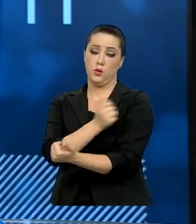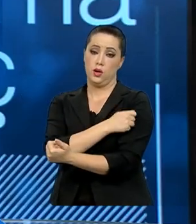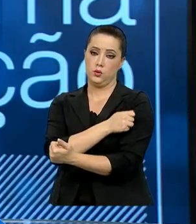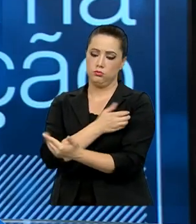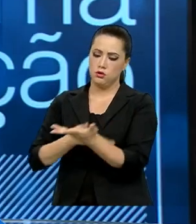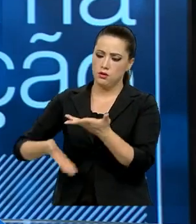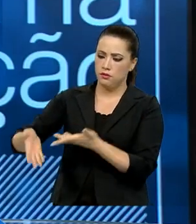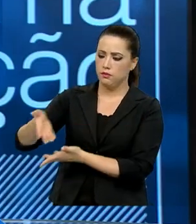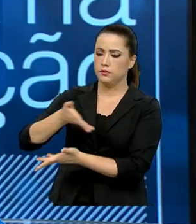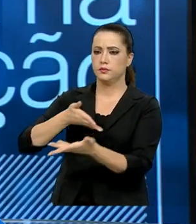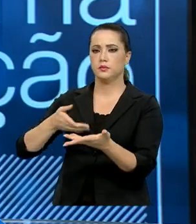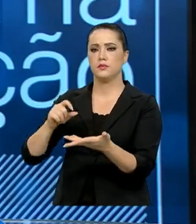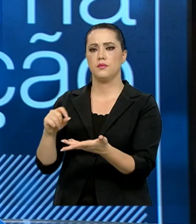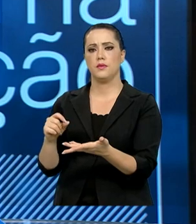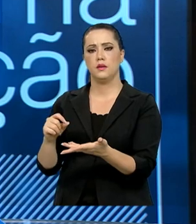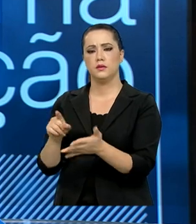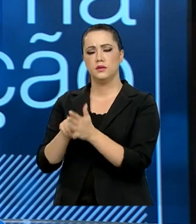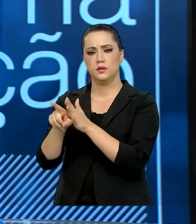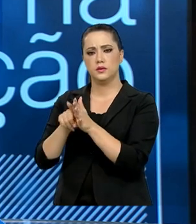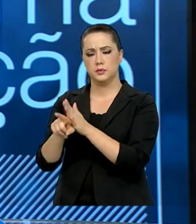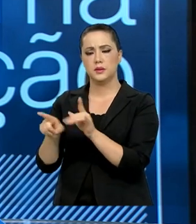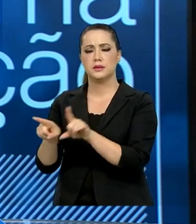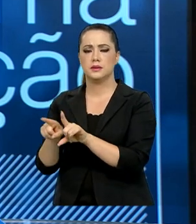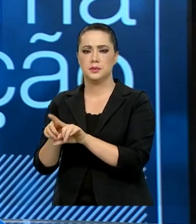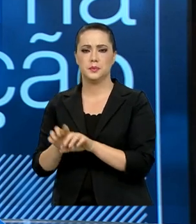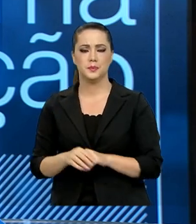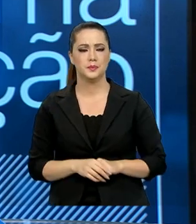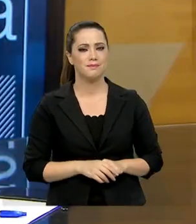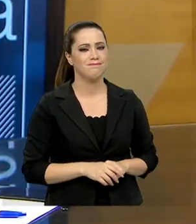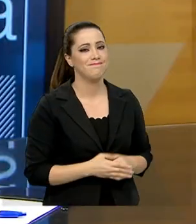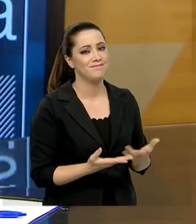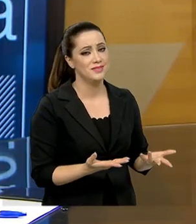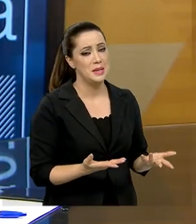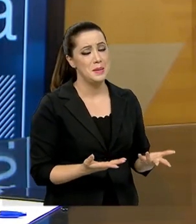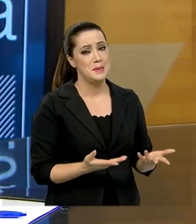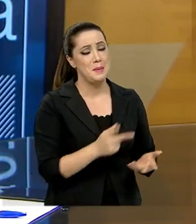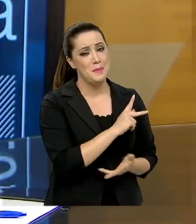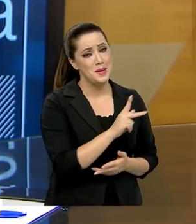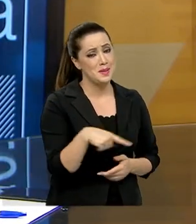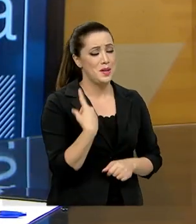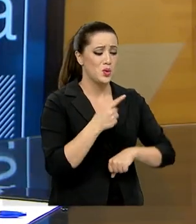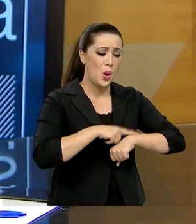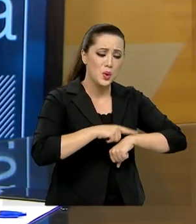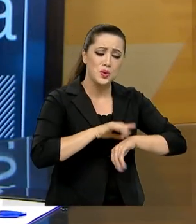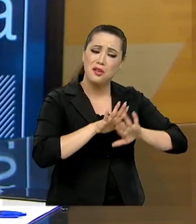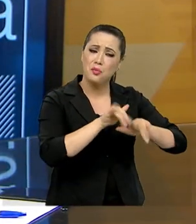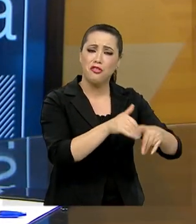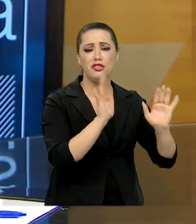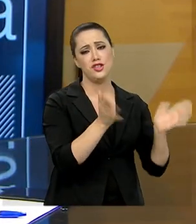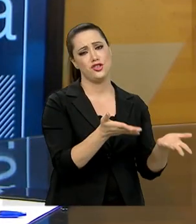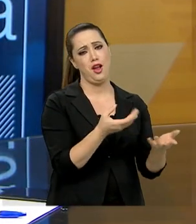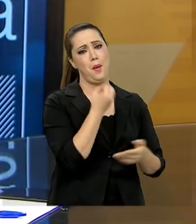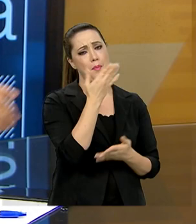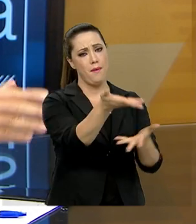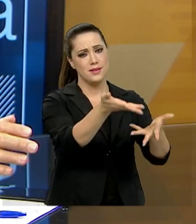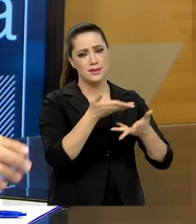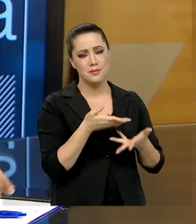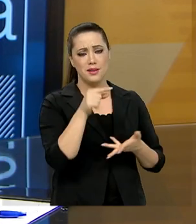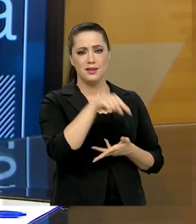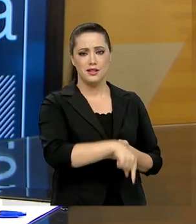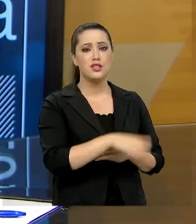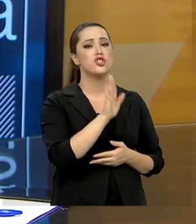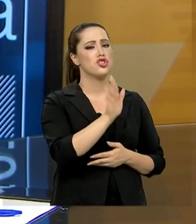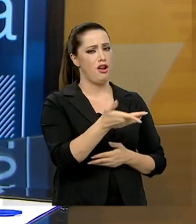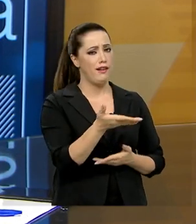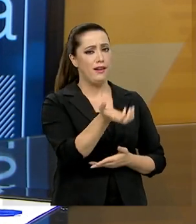se envolva na pesquisa também. Presidente, infelizmente, nosso tempo está acabando. Foi muito bom recebê-lo aqui. Já deixo